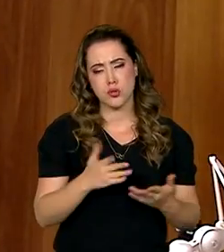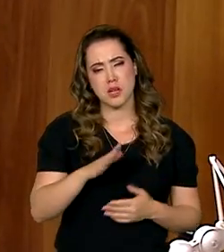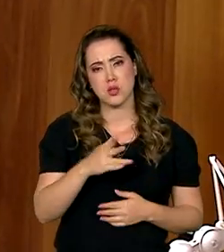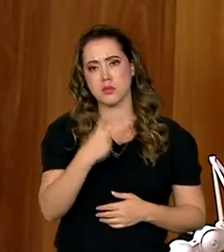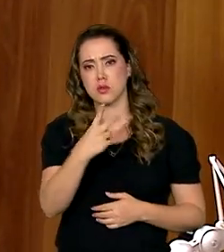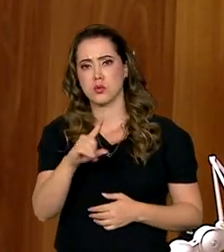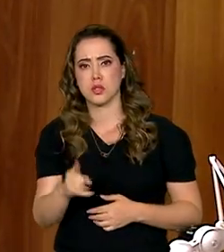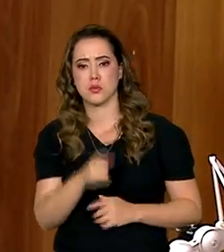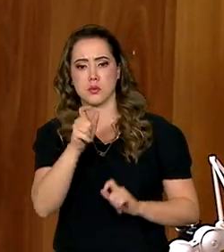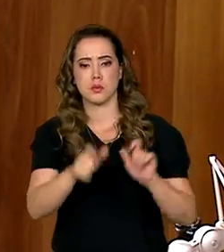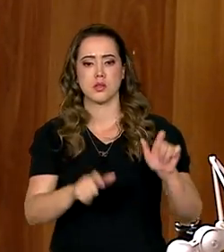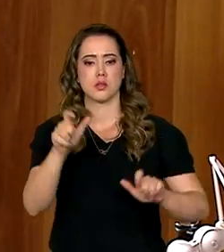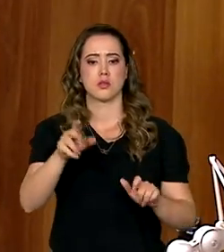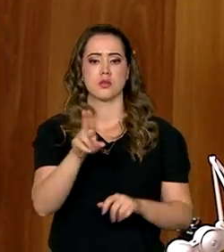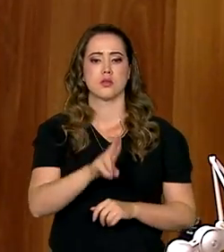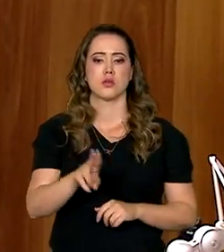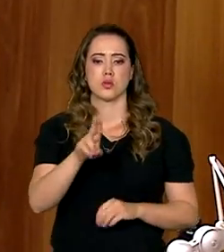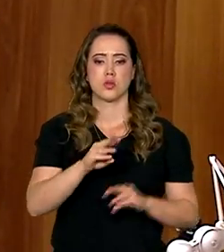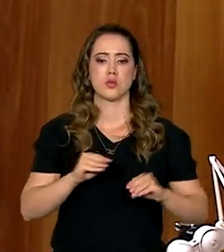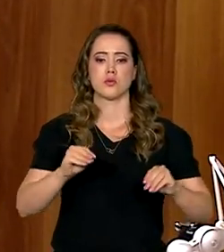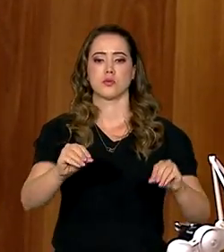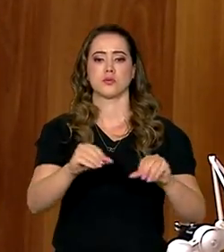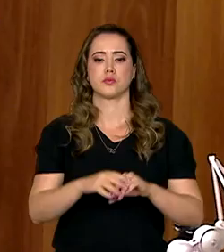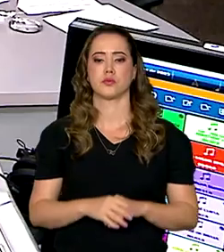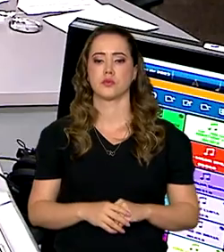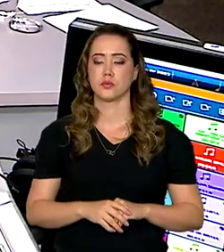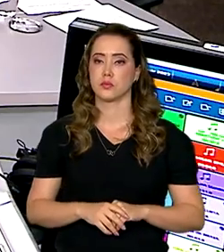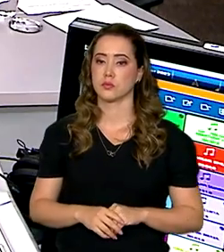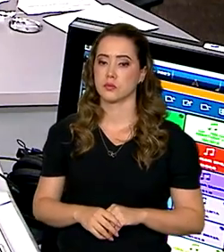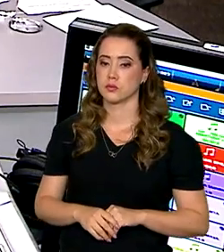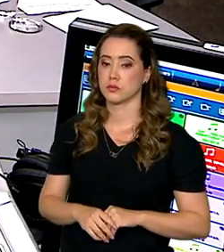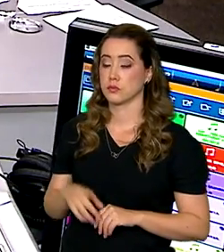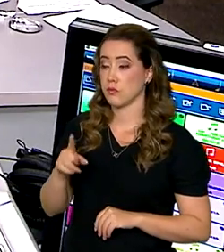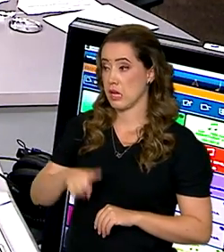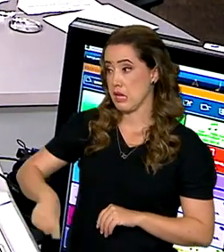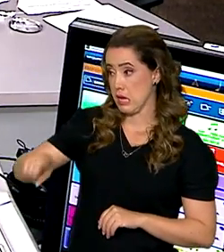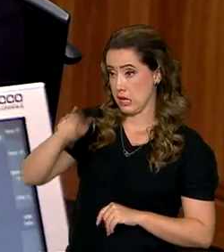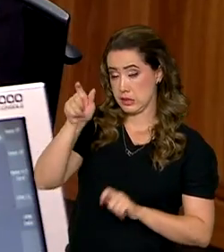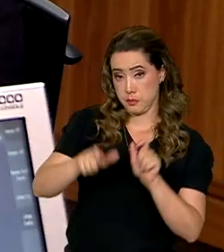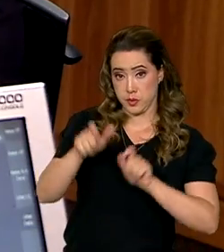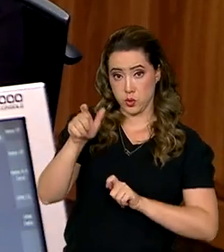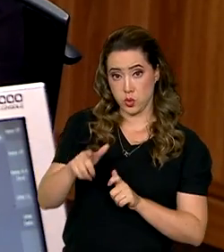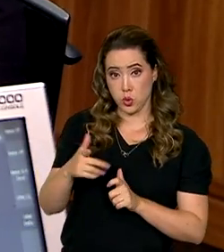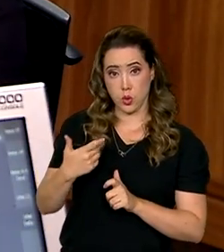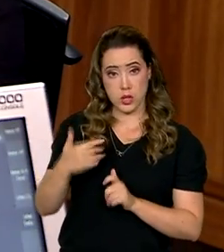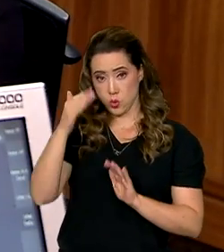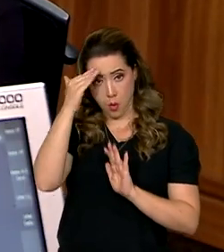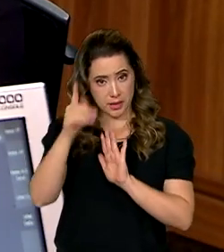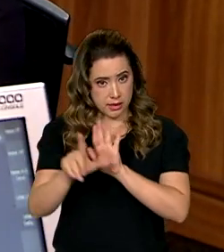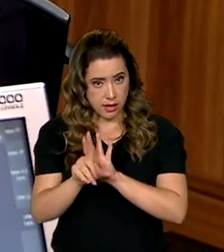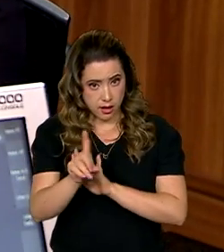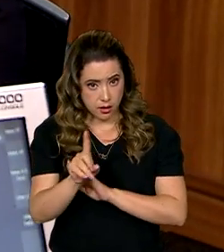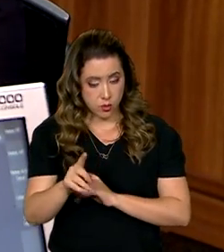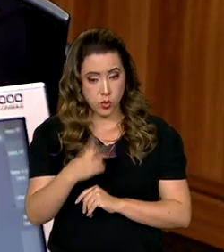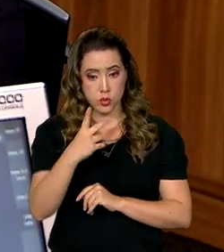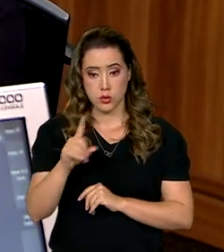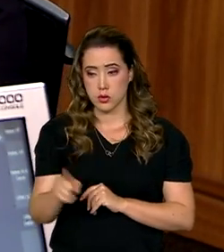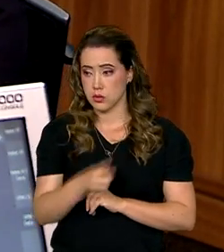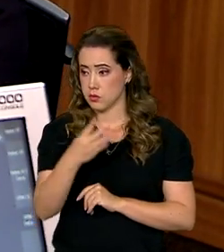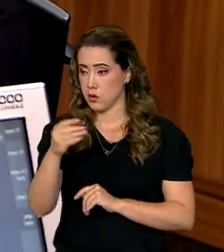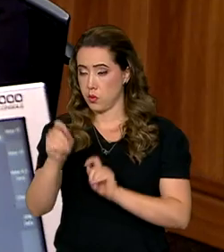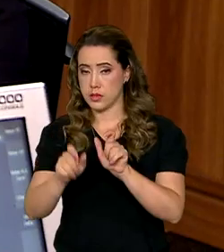2 mil pessoas que ocupam essas áreas. E essas pessoas estão irregularmente. São 2.400